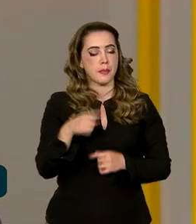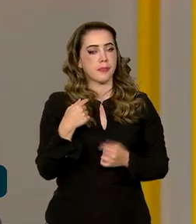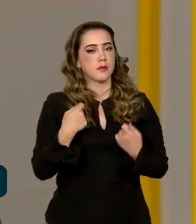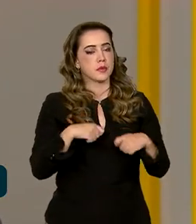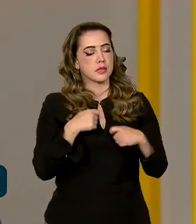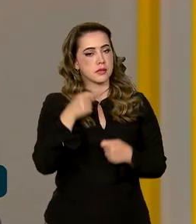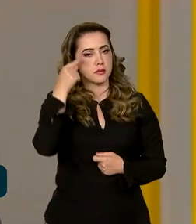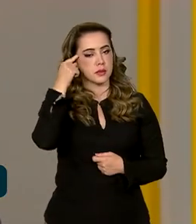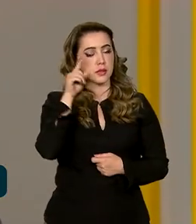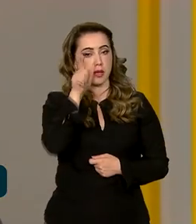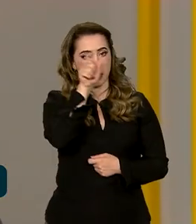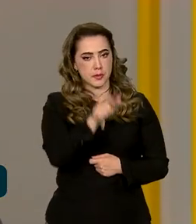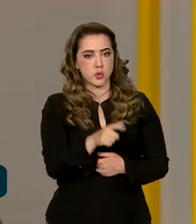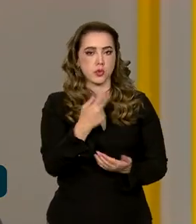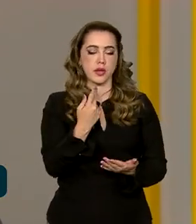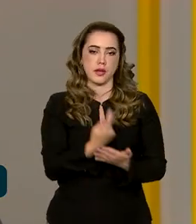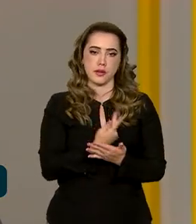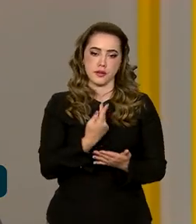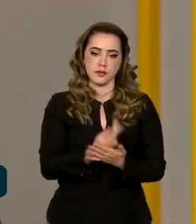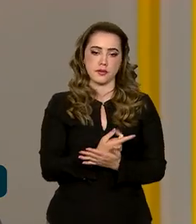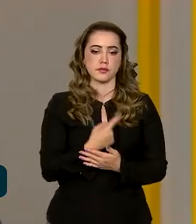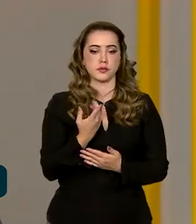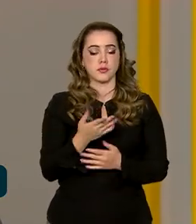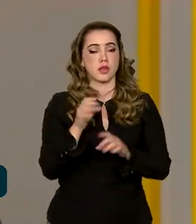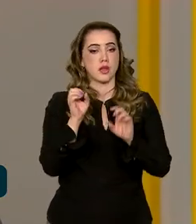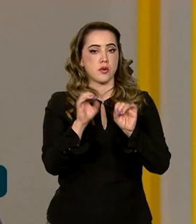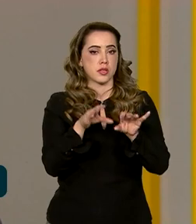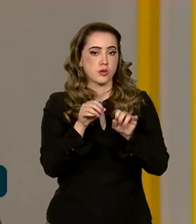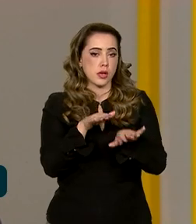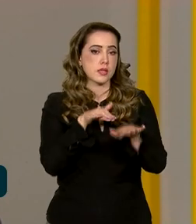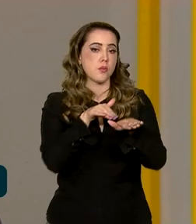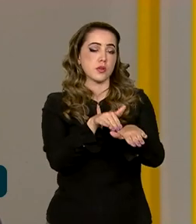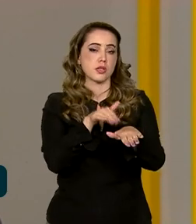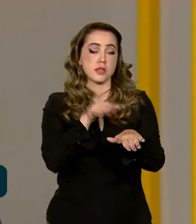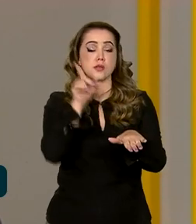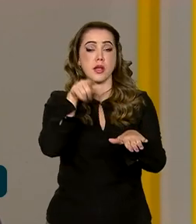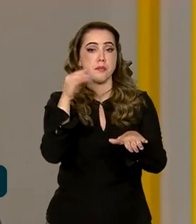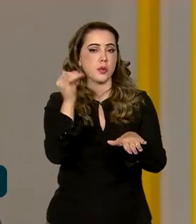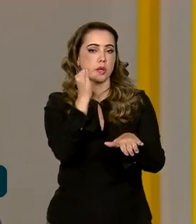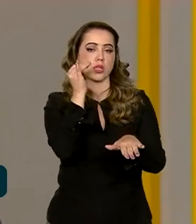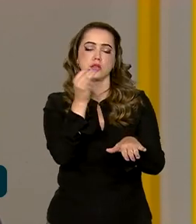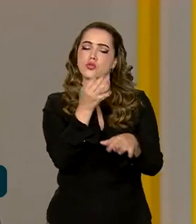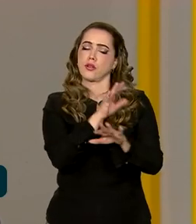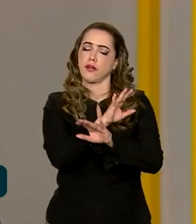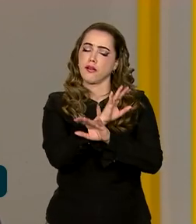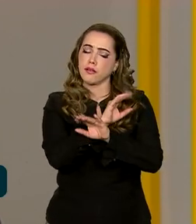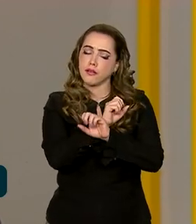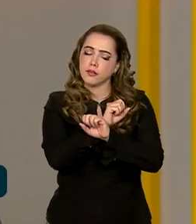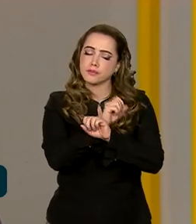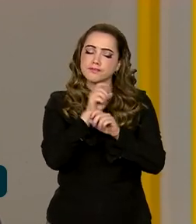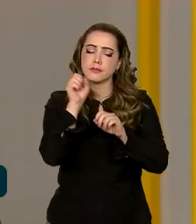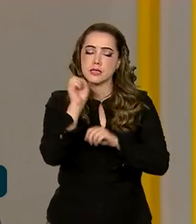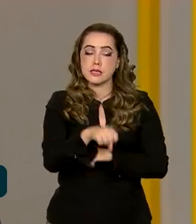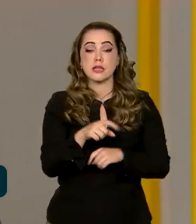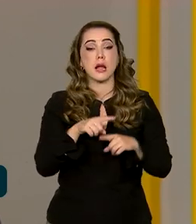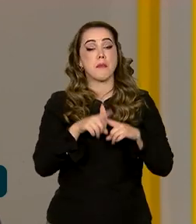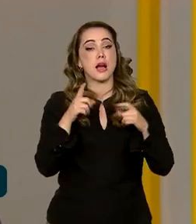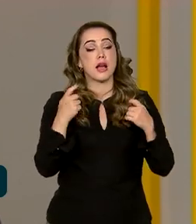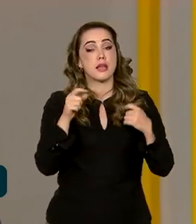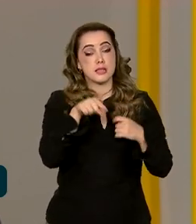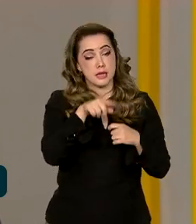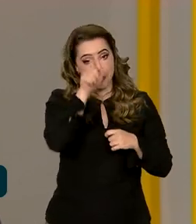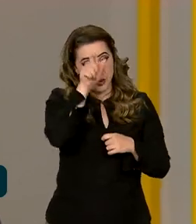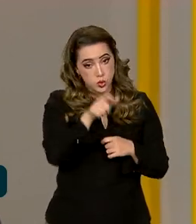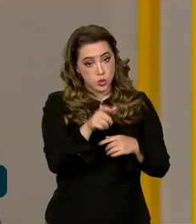pressuposto de que o ser humano erra, então a educação para o trânsito é importante, claro, importantíssimo, mas a gente tem que partir do pressuposto de ele pode